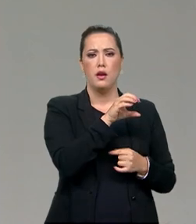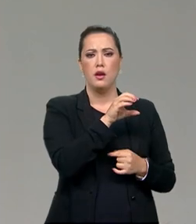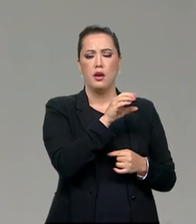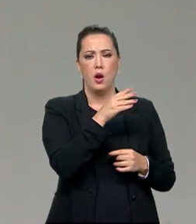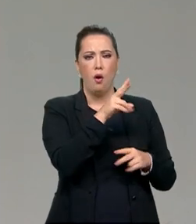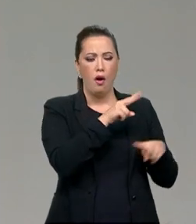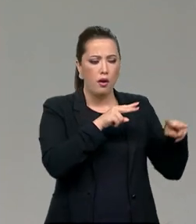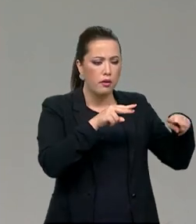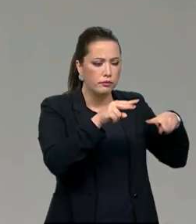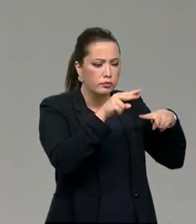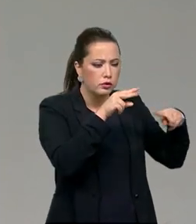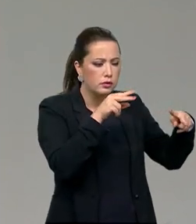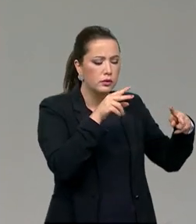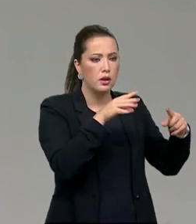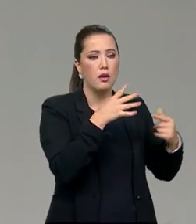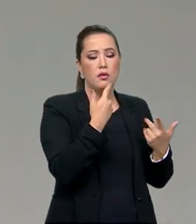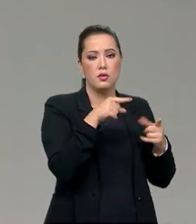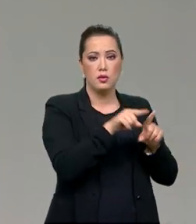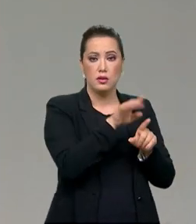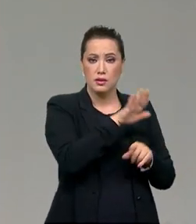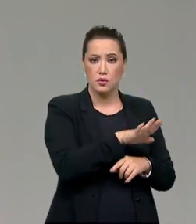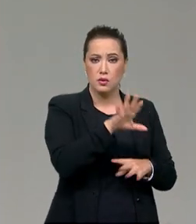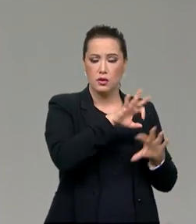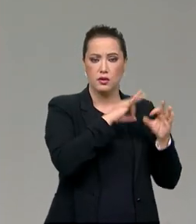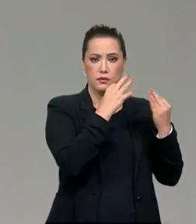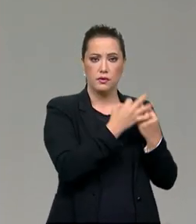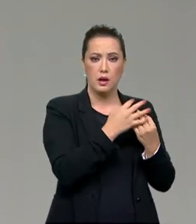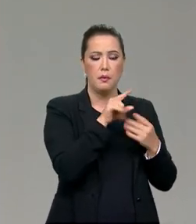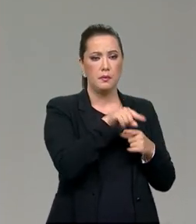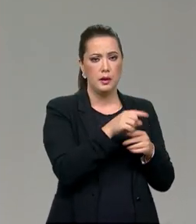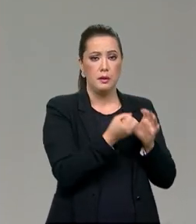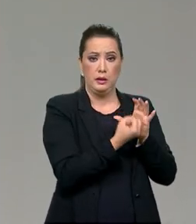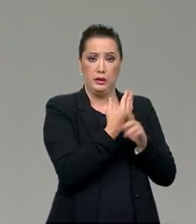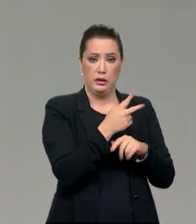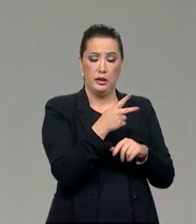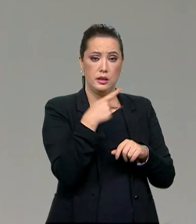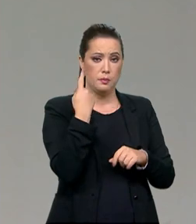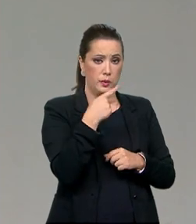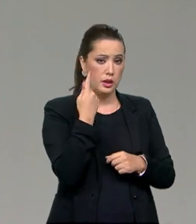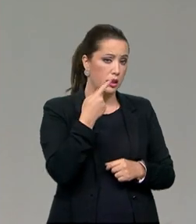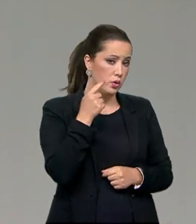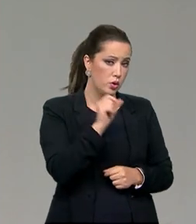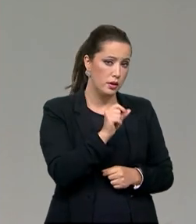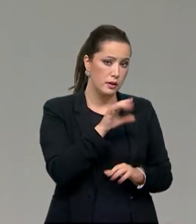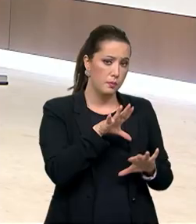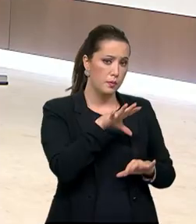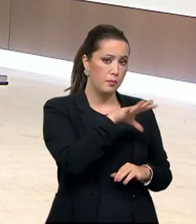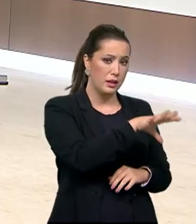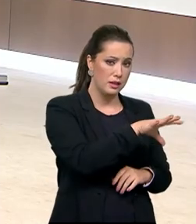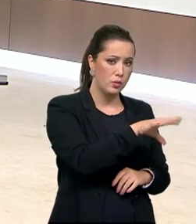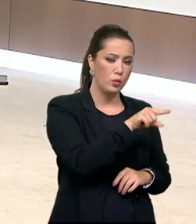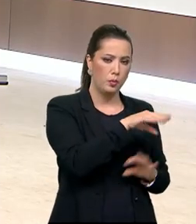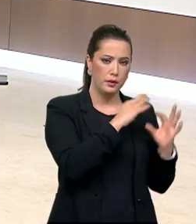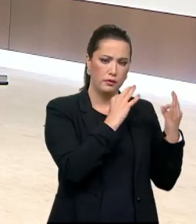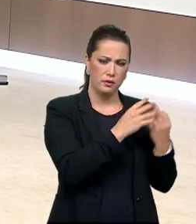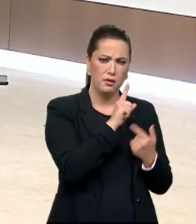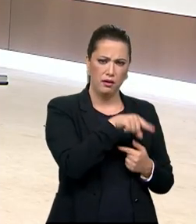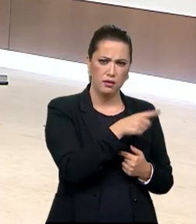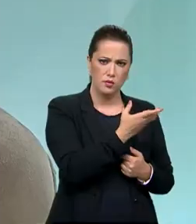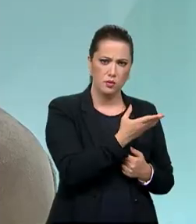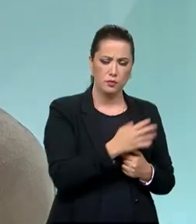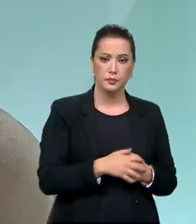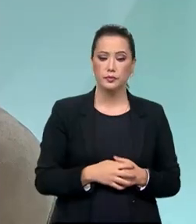importância, porque, pelo que eu entendi, o Observatório, ele traça políticas públicas para essa área. É isso mesmo, secretária?